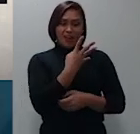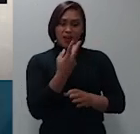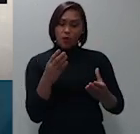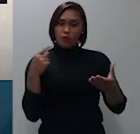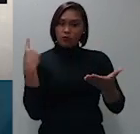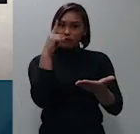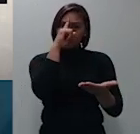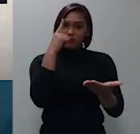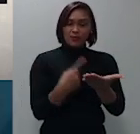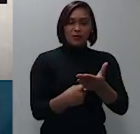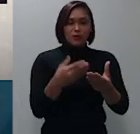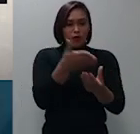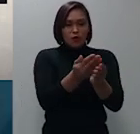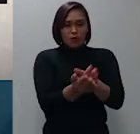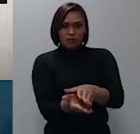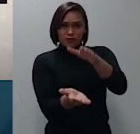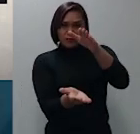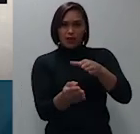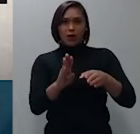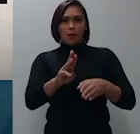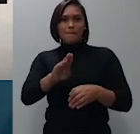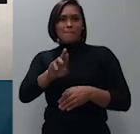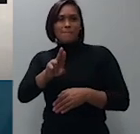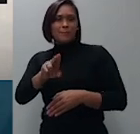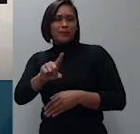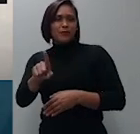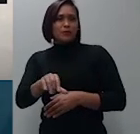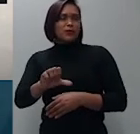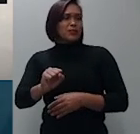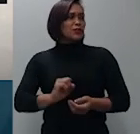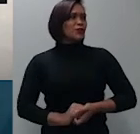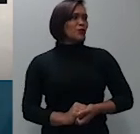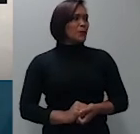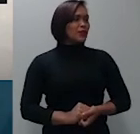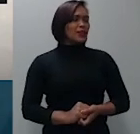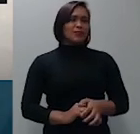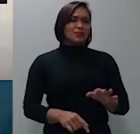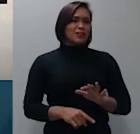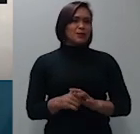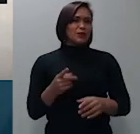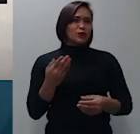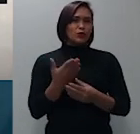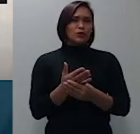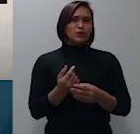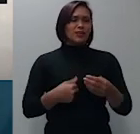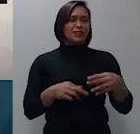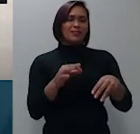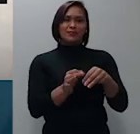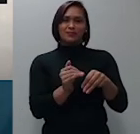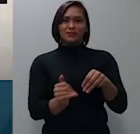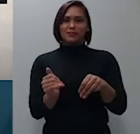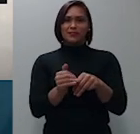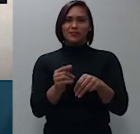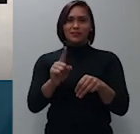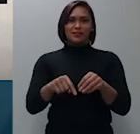ministro Marco Butz para o voto desempate vossa excelência tem a palavra ministro Marco Butz obrigado senhor presidente